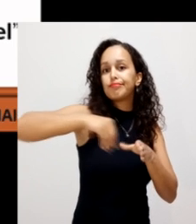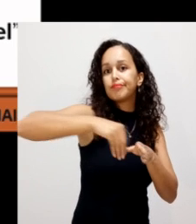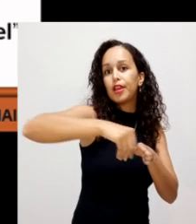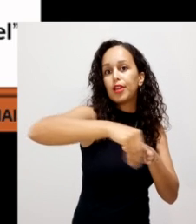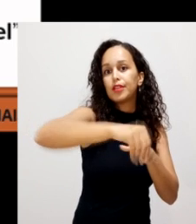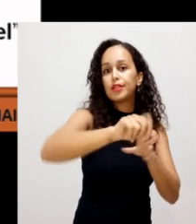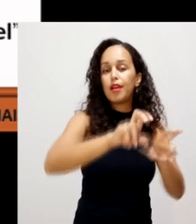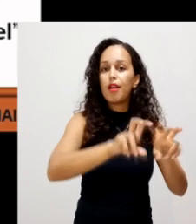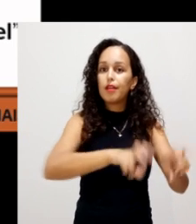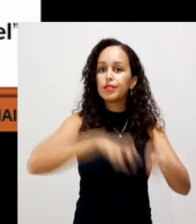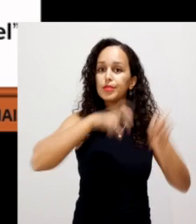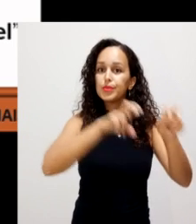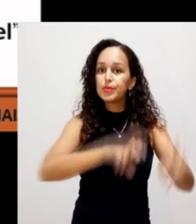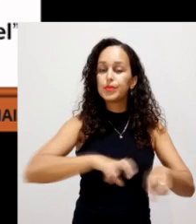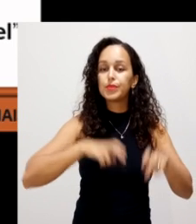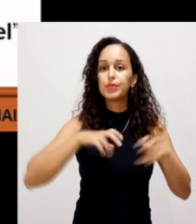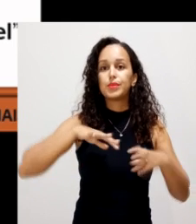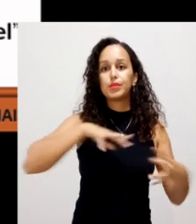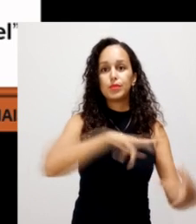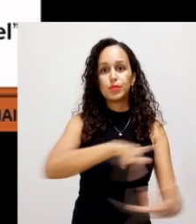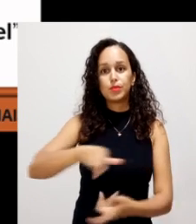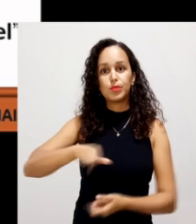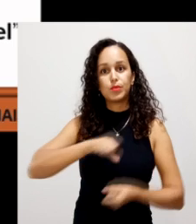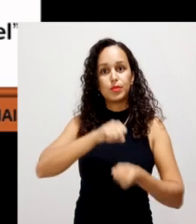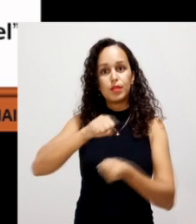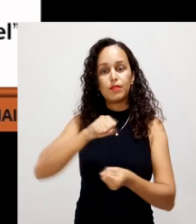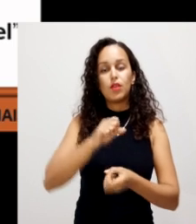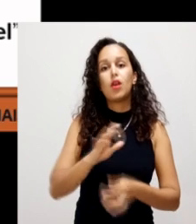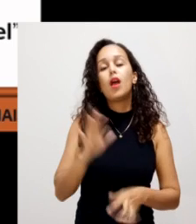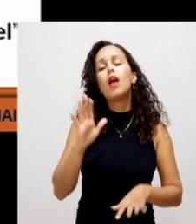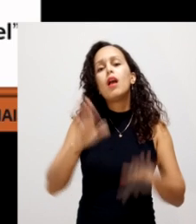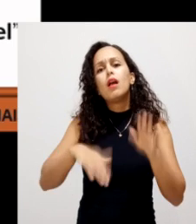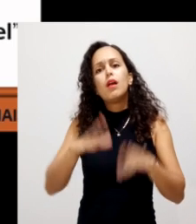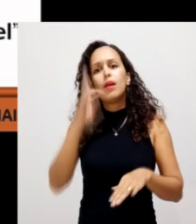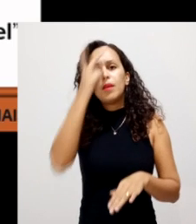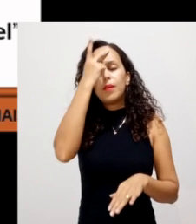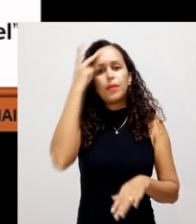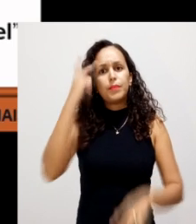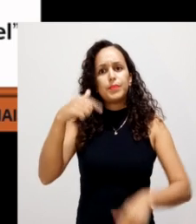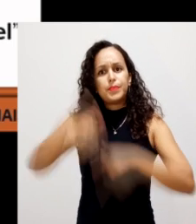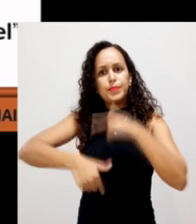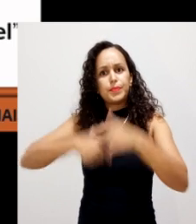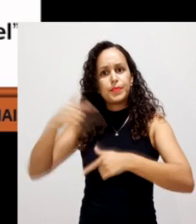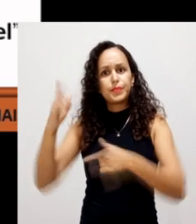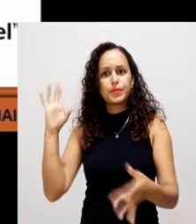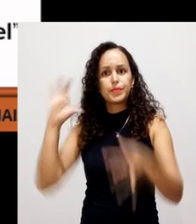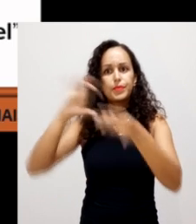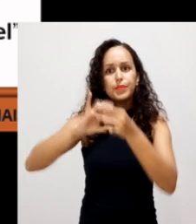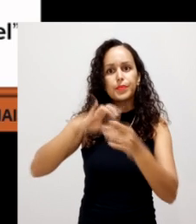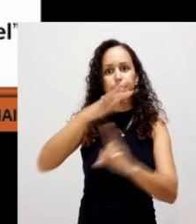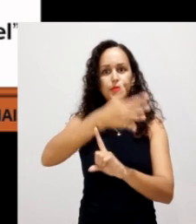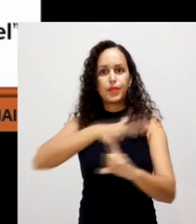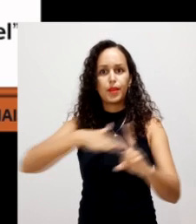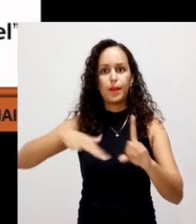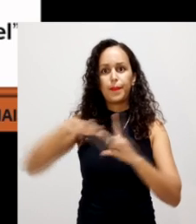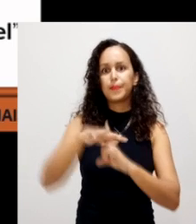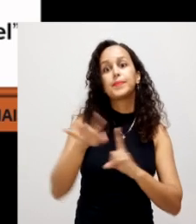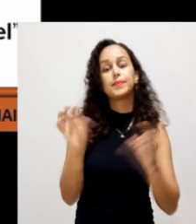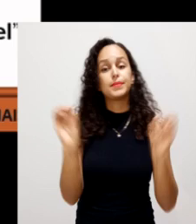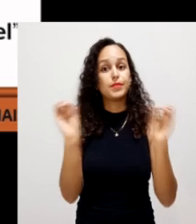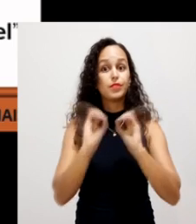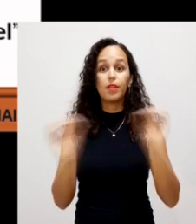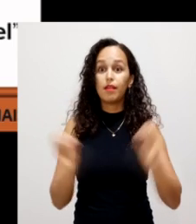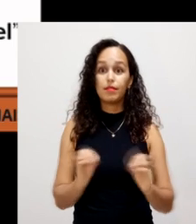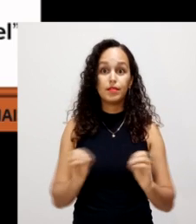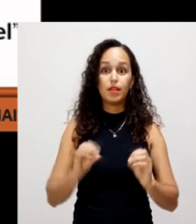acordo para... Eu falo assim, muitas pessoas que trabalham sem estar ligadas ao meio ambiente, a sustentabilidade não